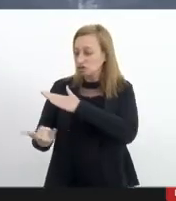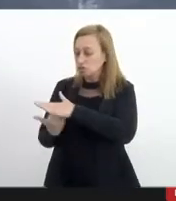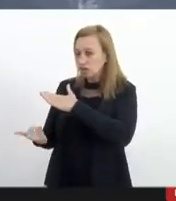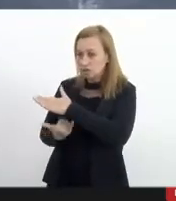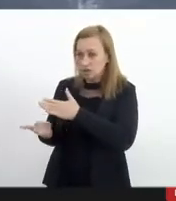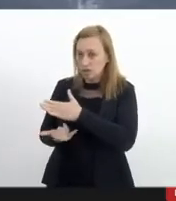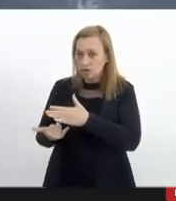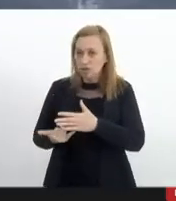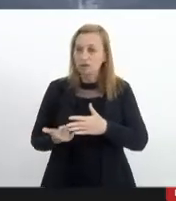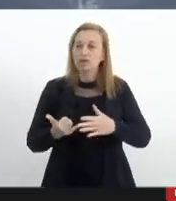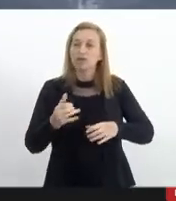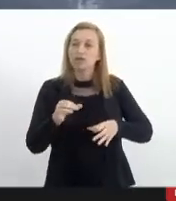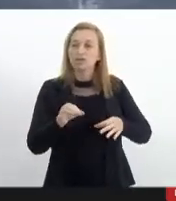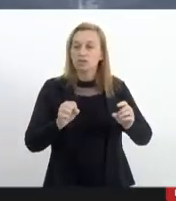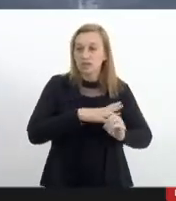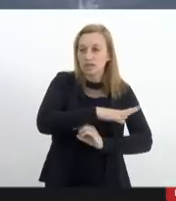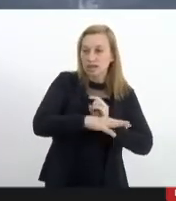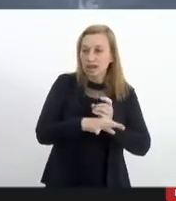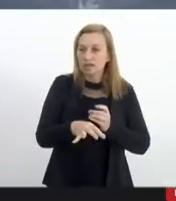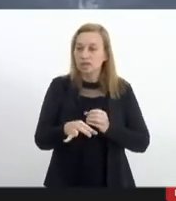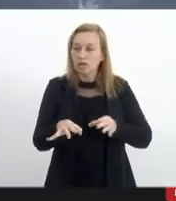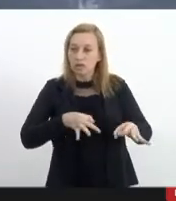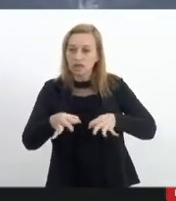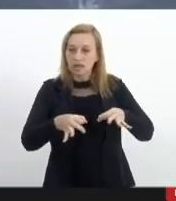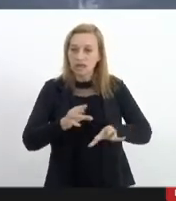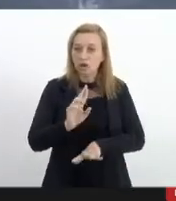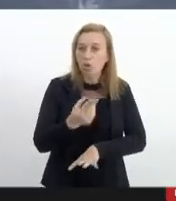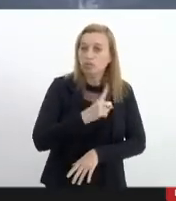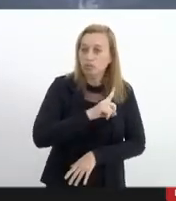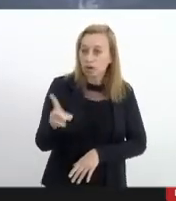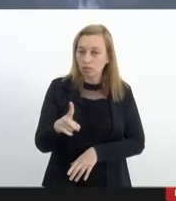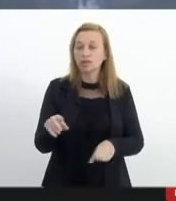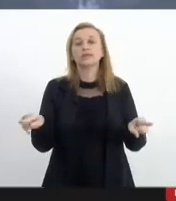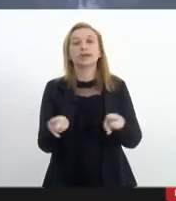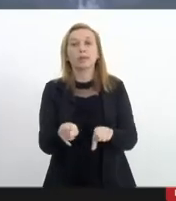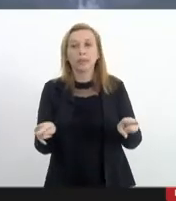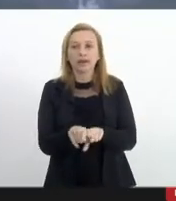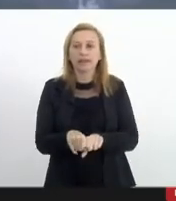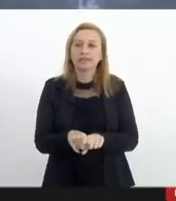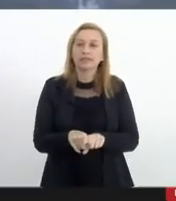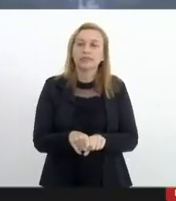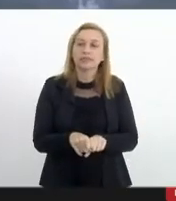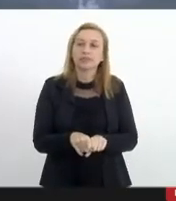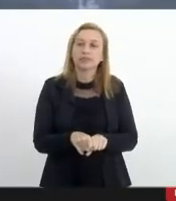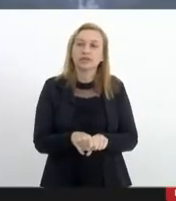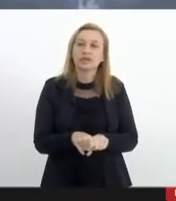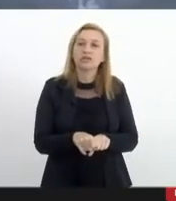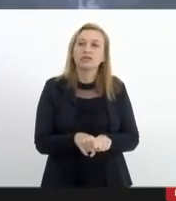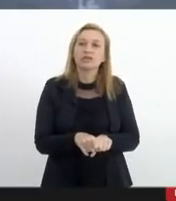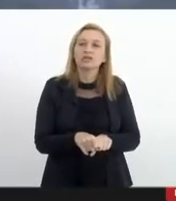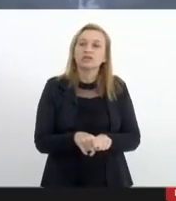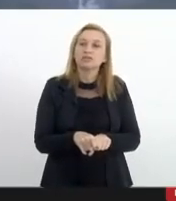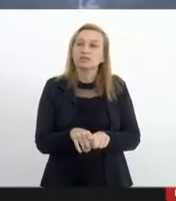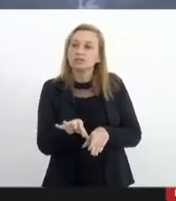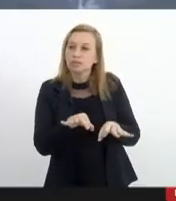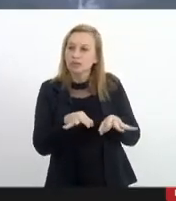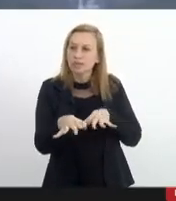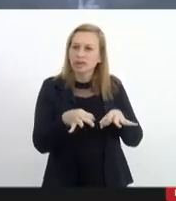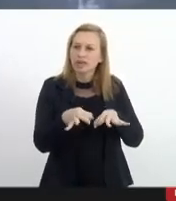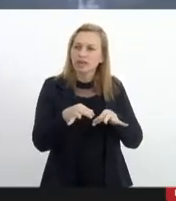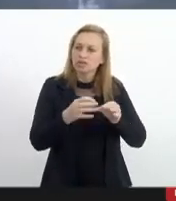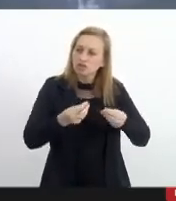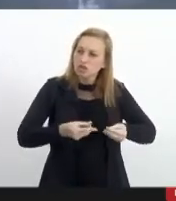sociedade civil organizada ou não e também na perspectiva dessa formulação de